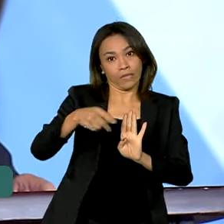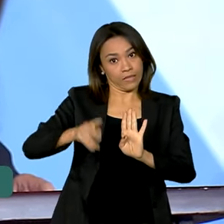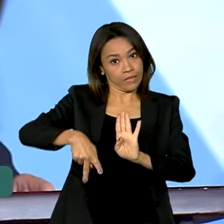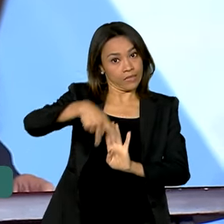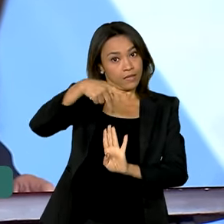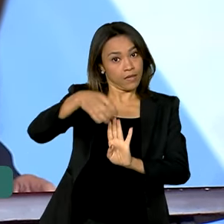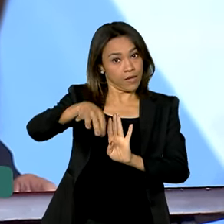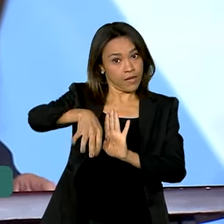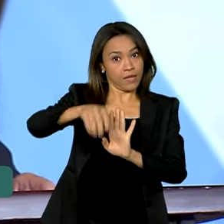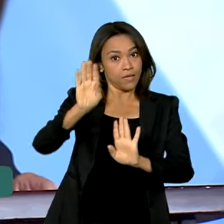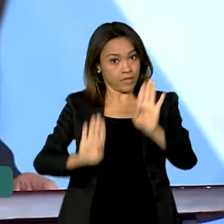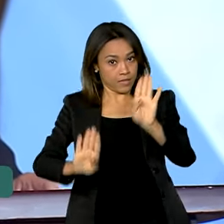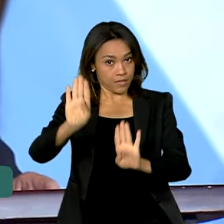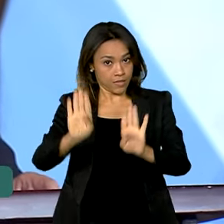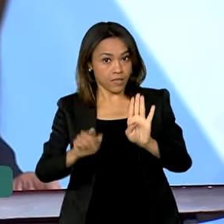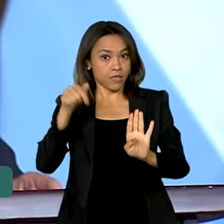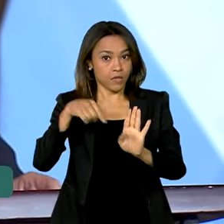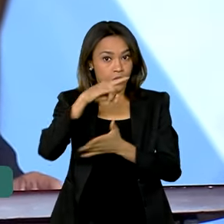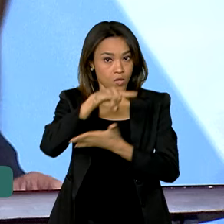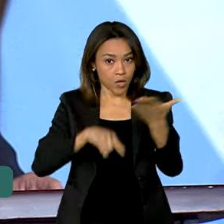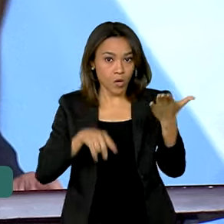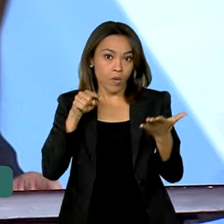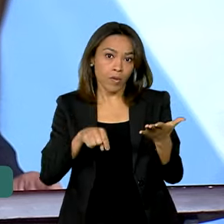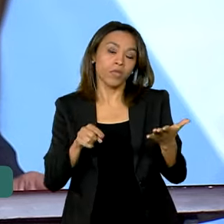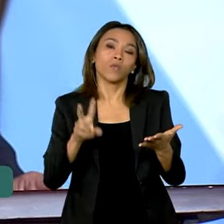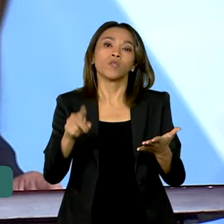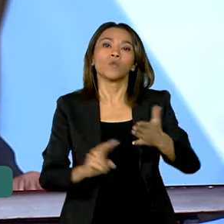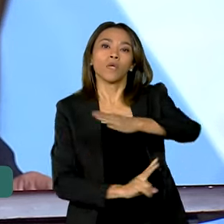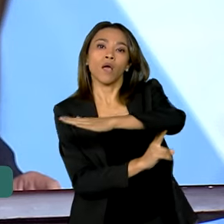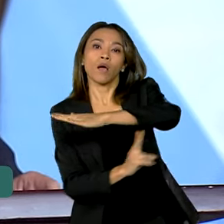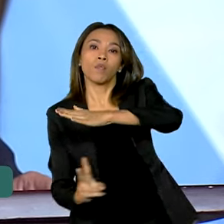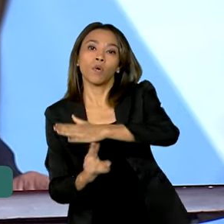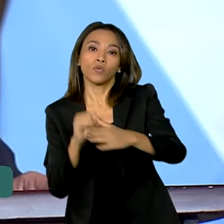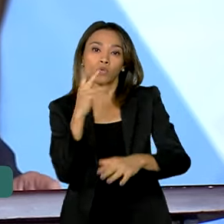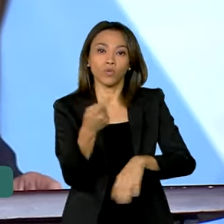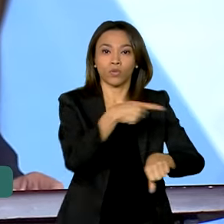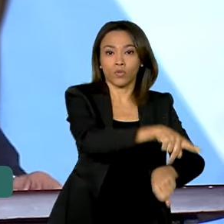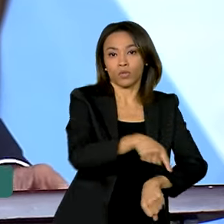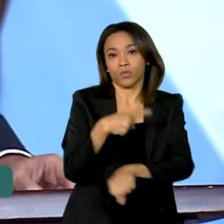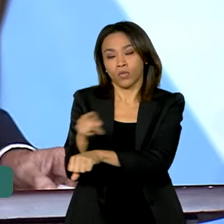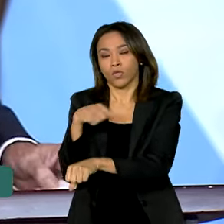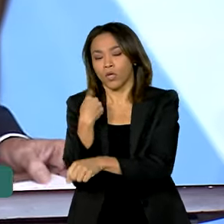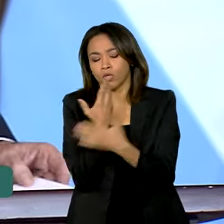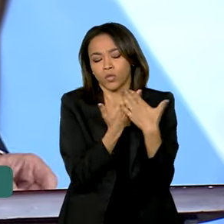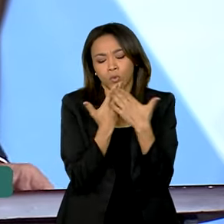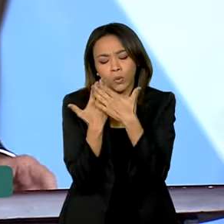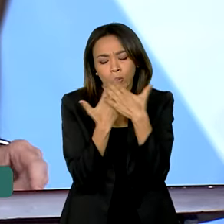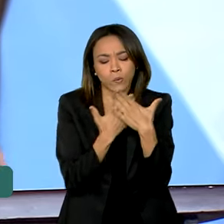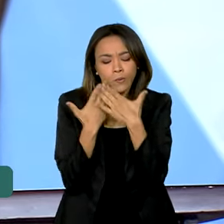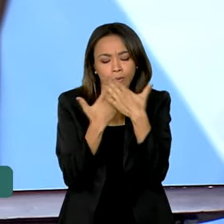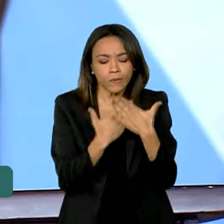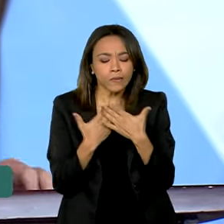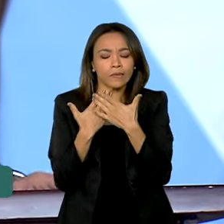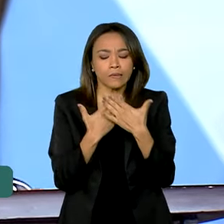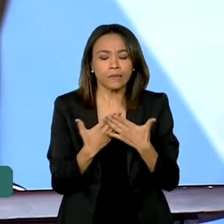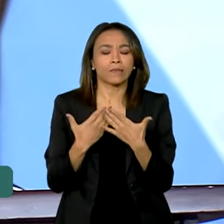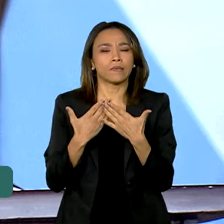-Santomé e o Centro Unificado de Fronteira. Estamos estudando os passos necessários para